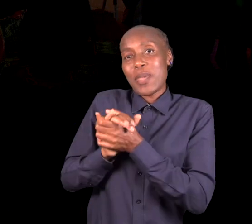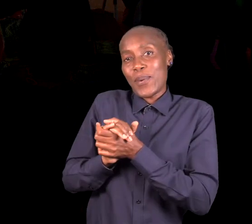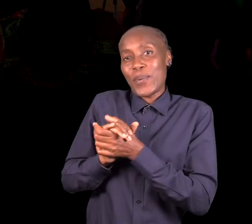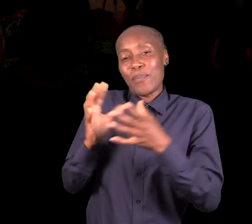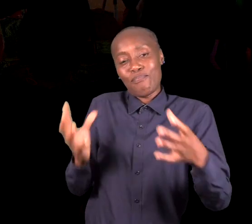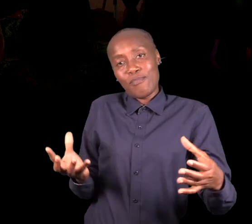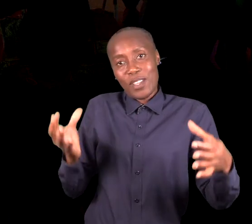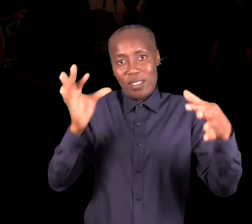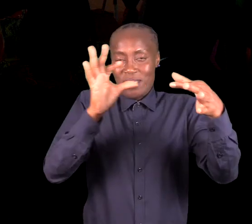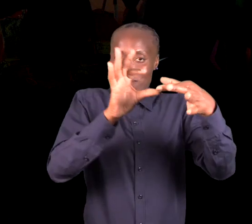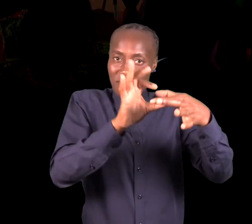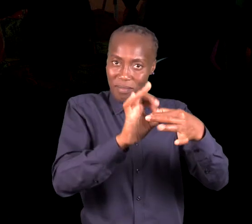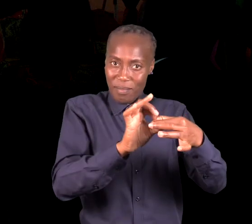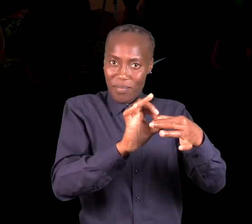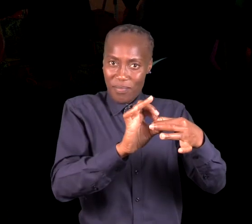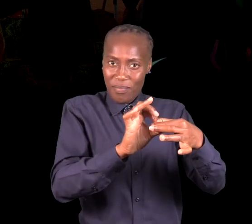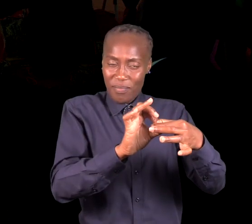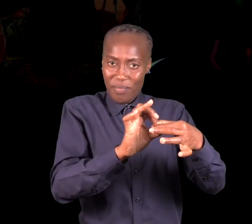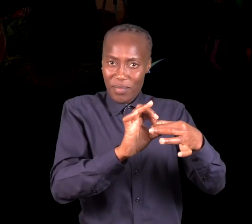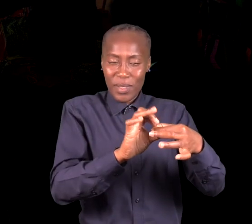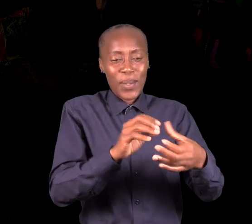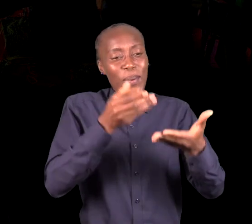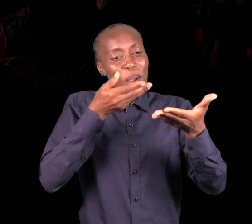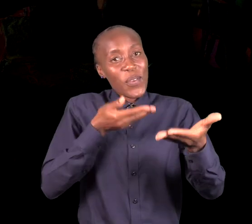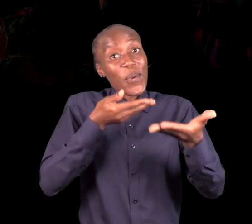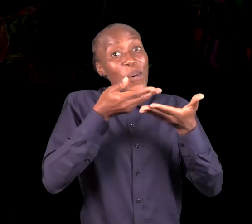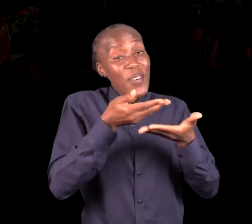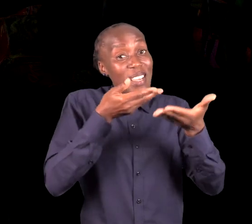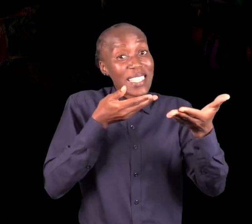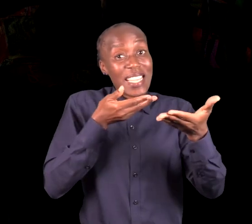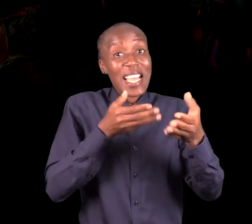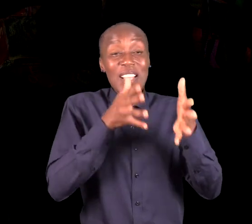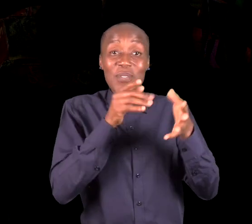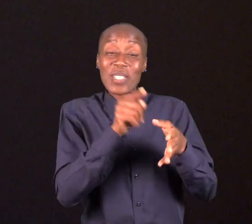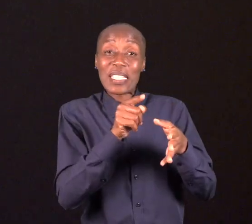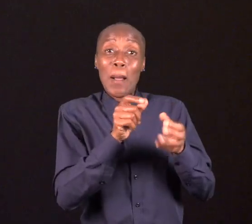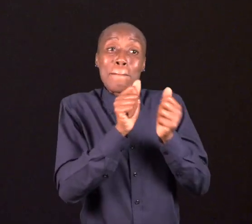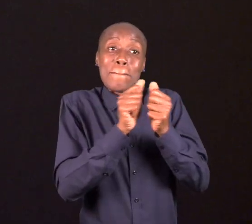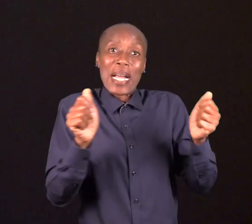Por vezes fazíamos parte das rodas de conversa de forma clandestina.